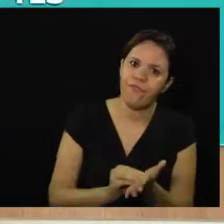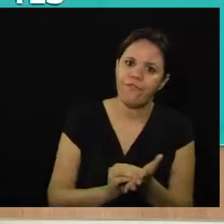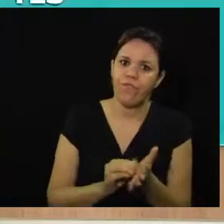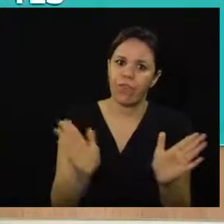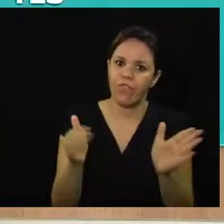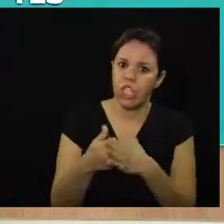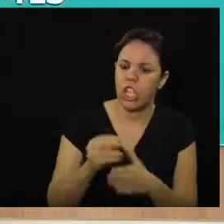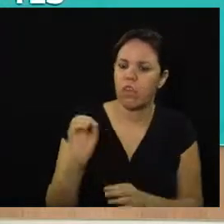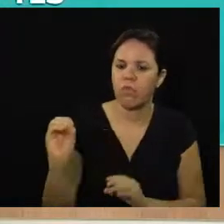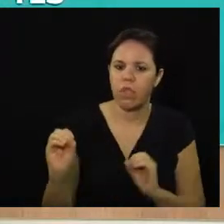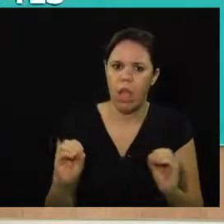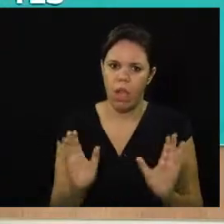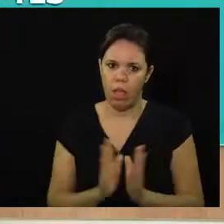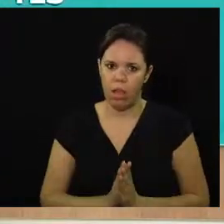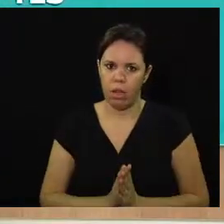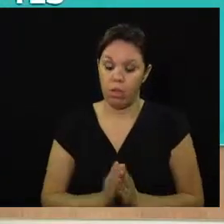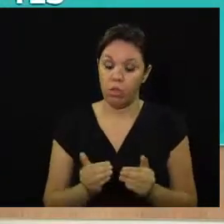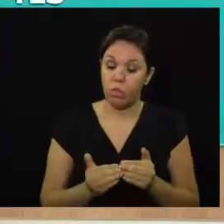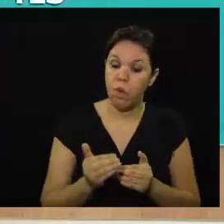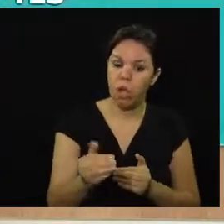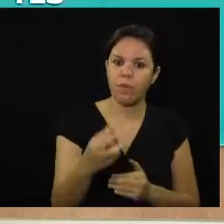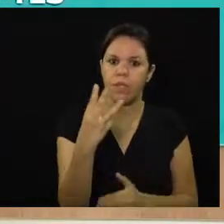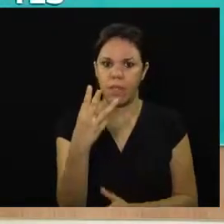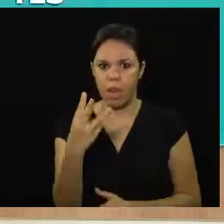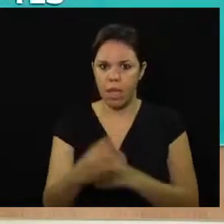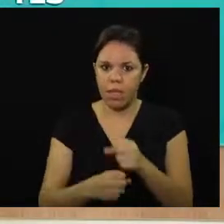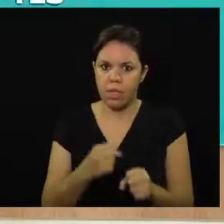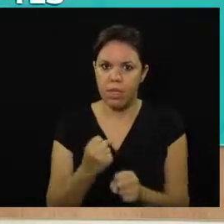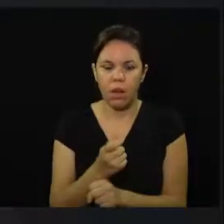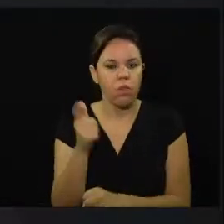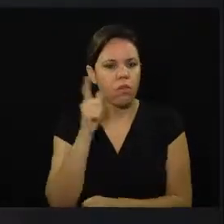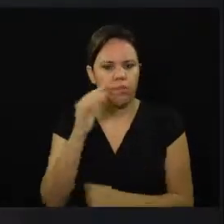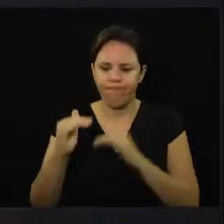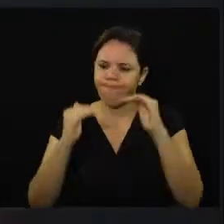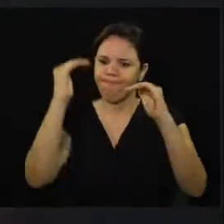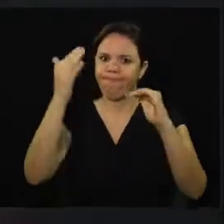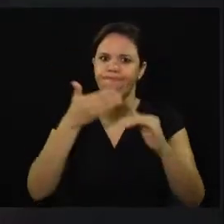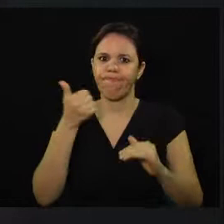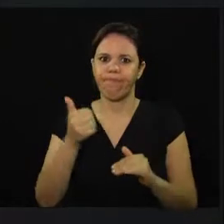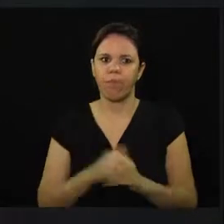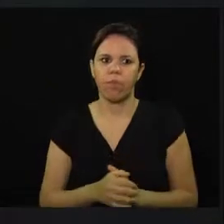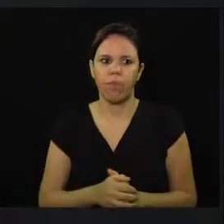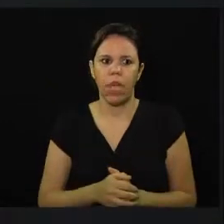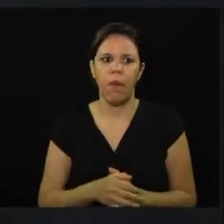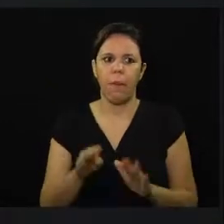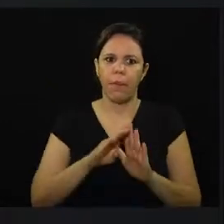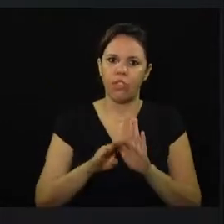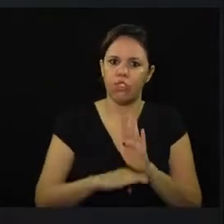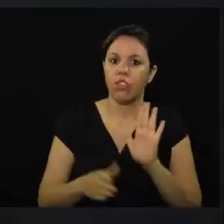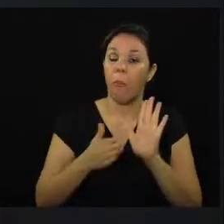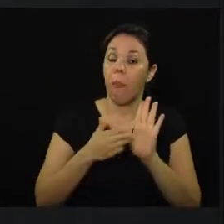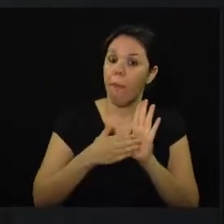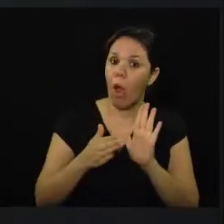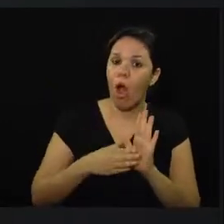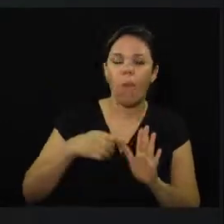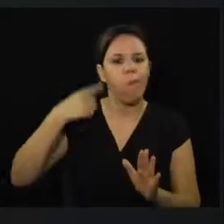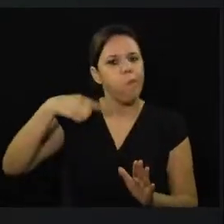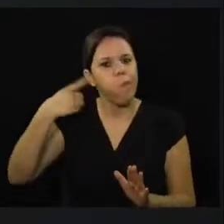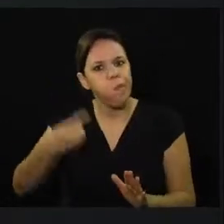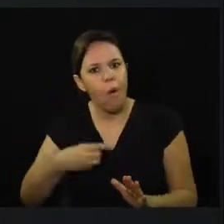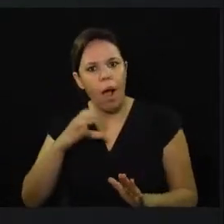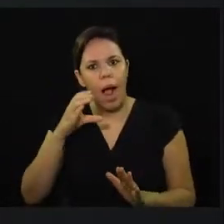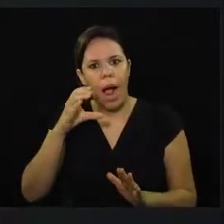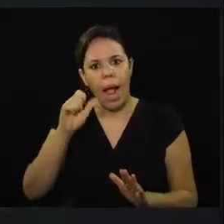no zero a zero e que nos próximos três anos a gente possa ter um superávit Medidas parlamentares propostas pelos deputados